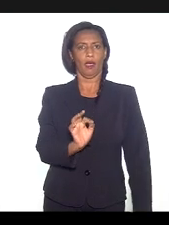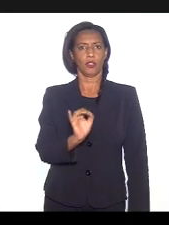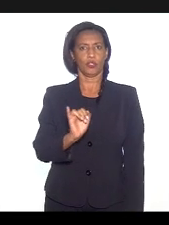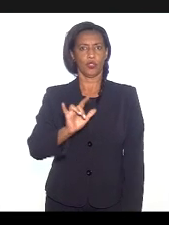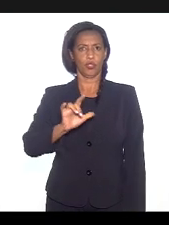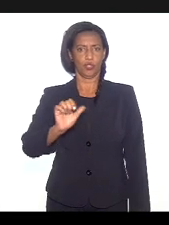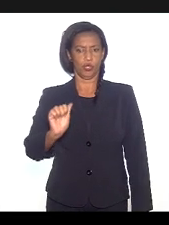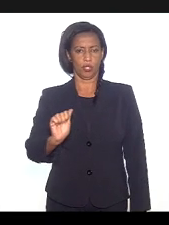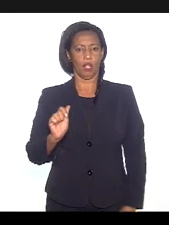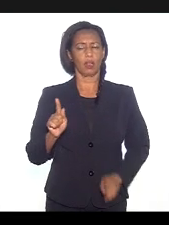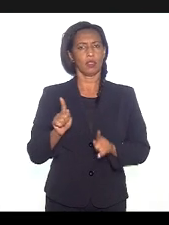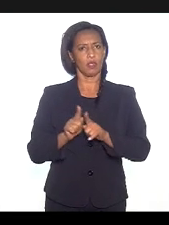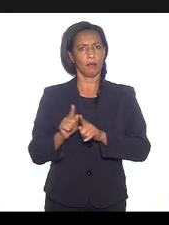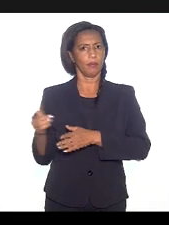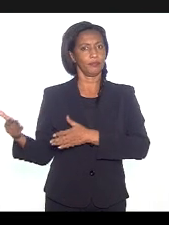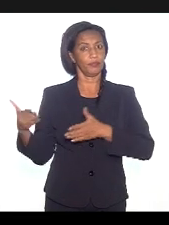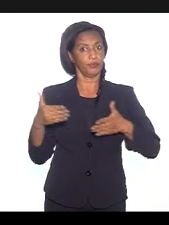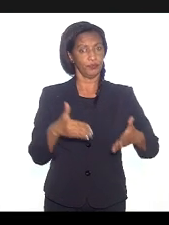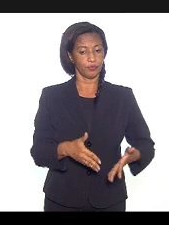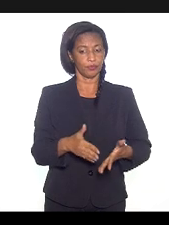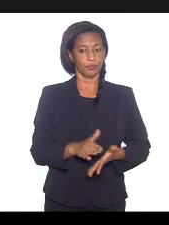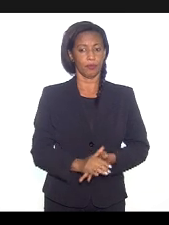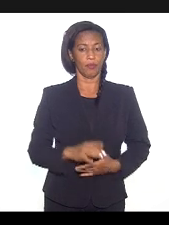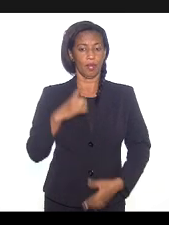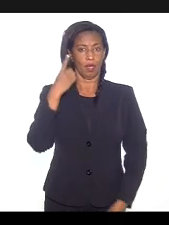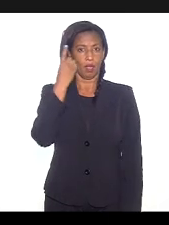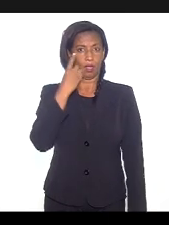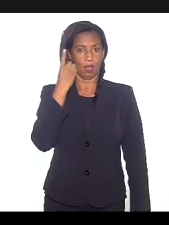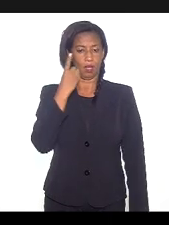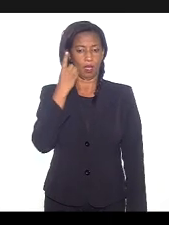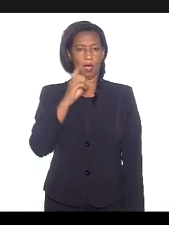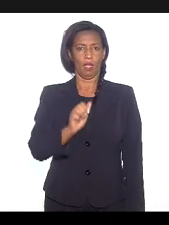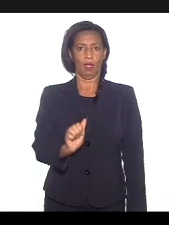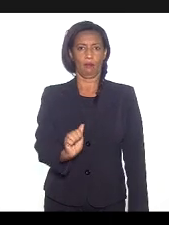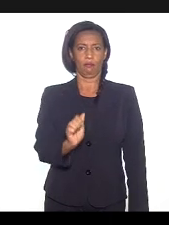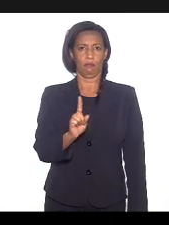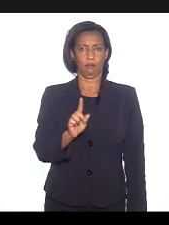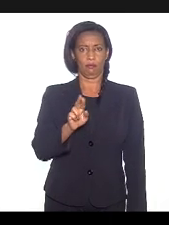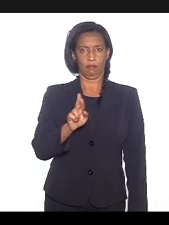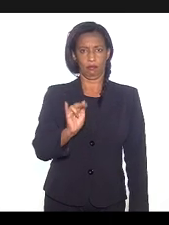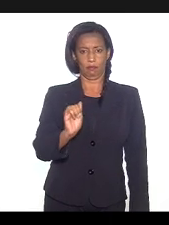em deslocamento, a deputada Adriana Baltazar,